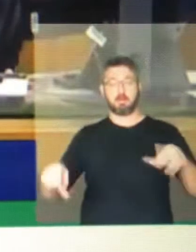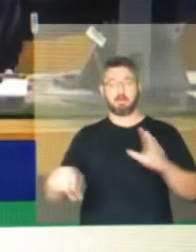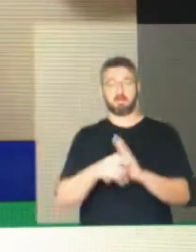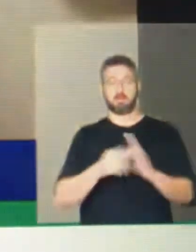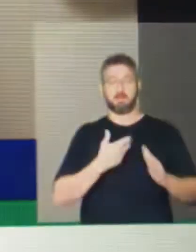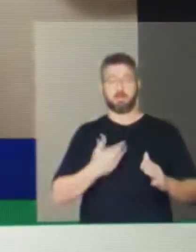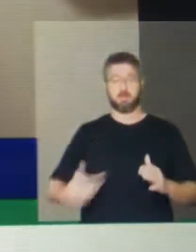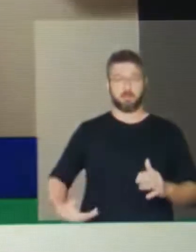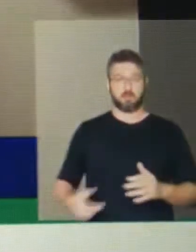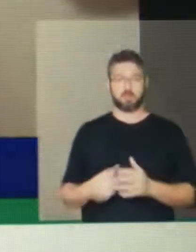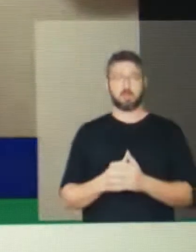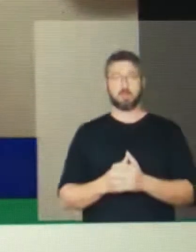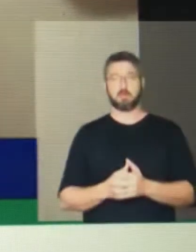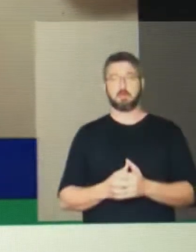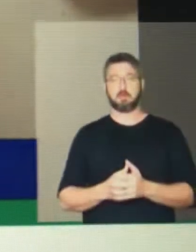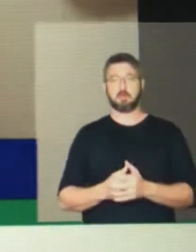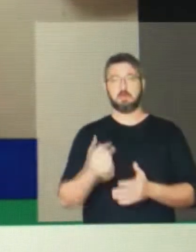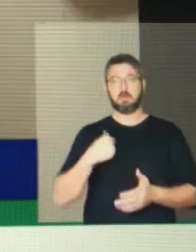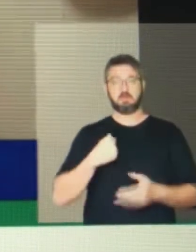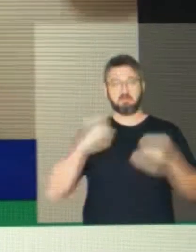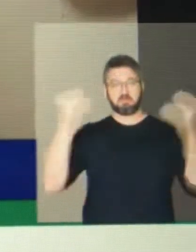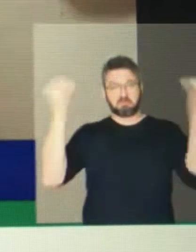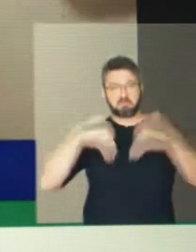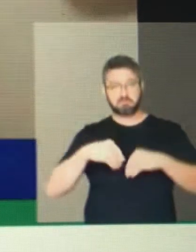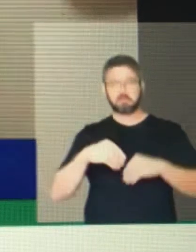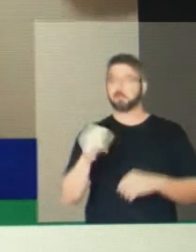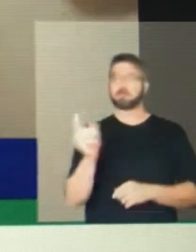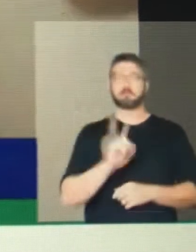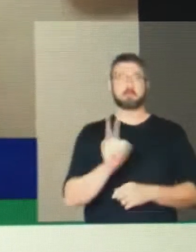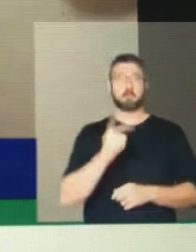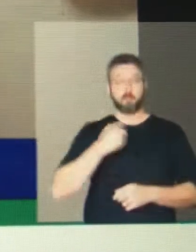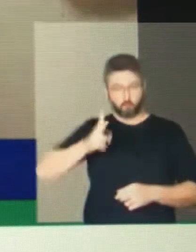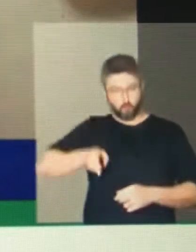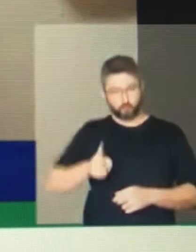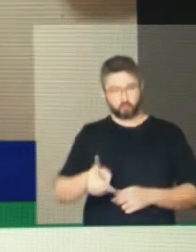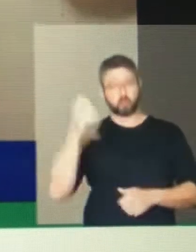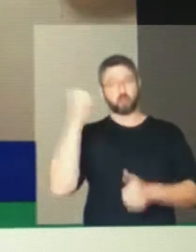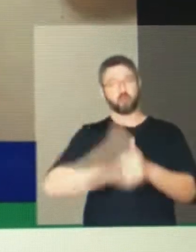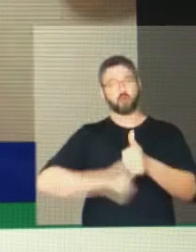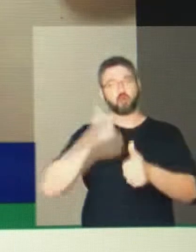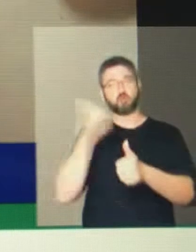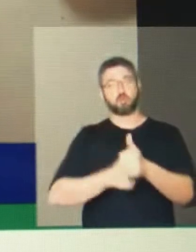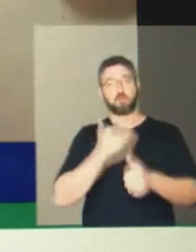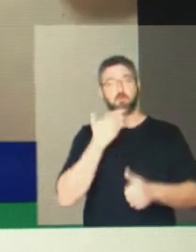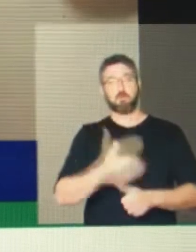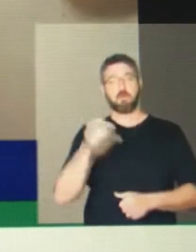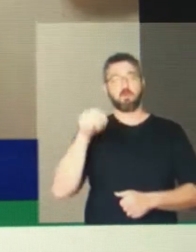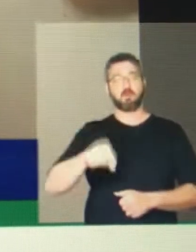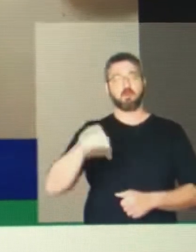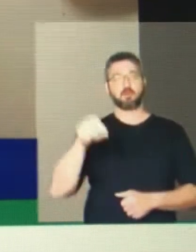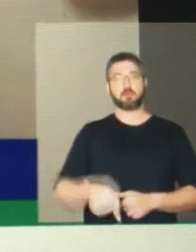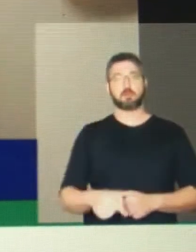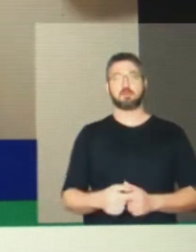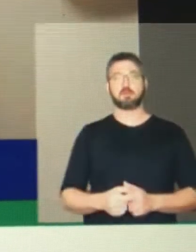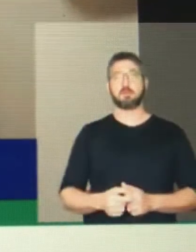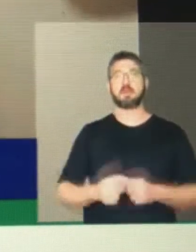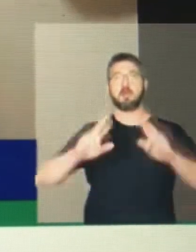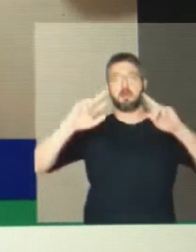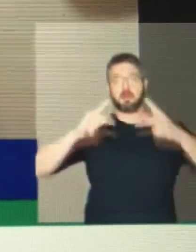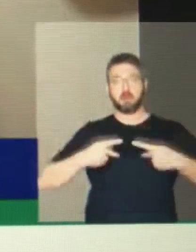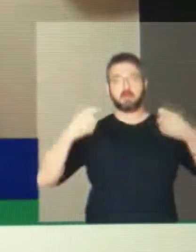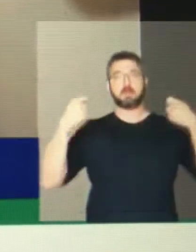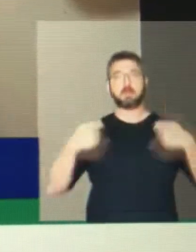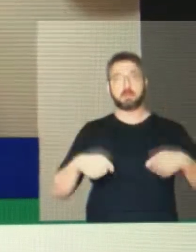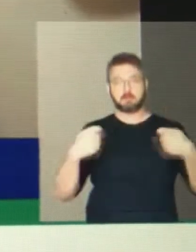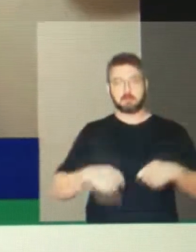valores. Não podemos deixar de reconhecer nessa trajetória as conquistas do meio do caminho. Como essas que